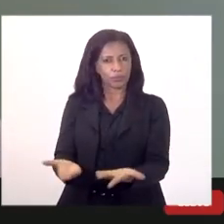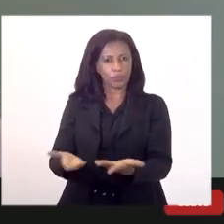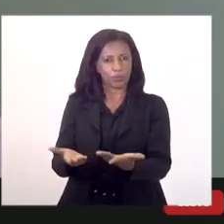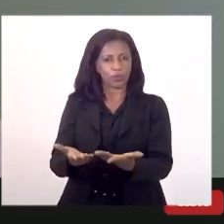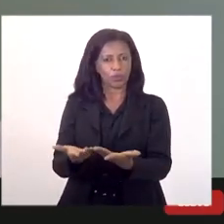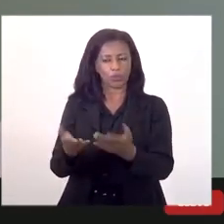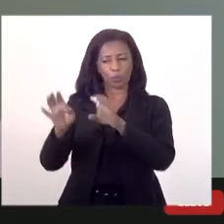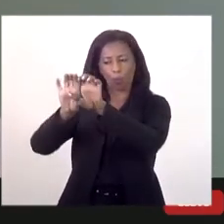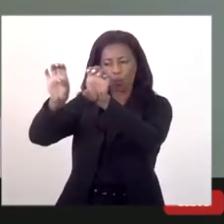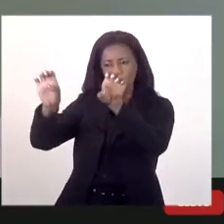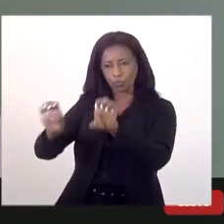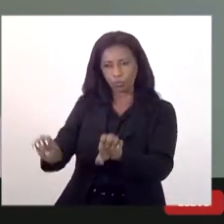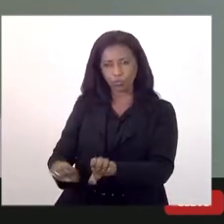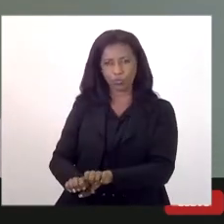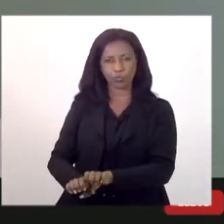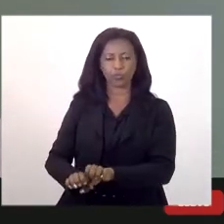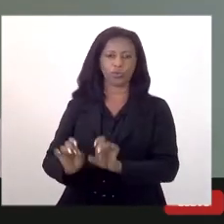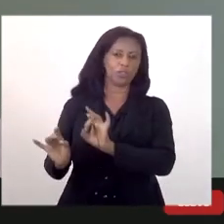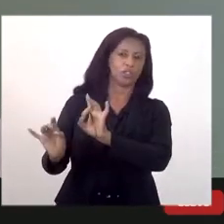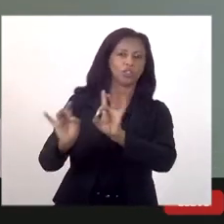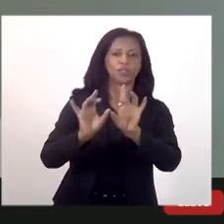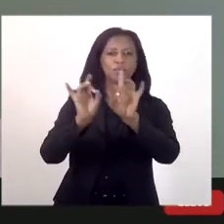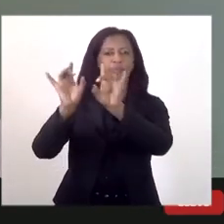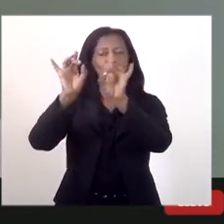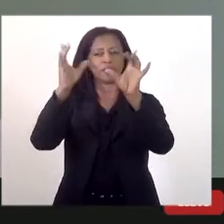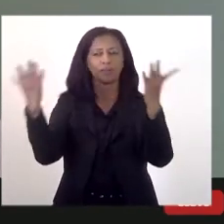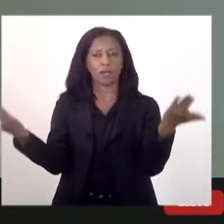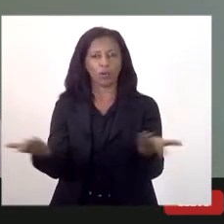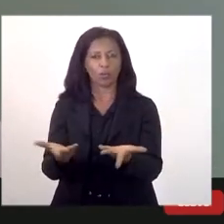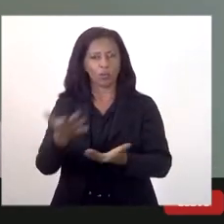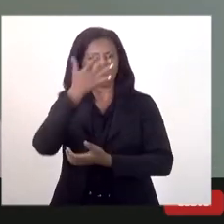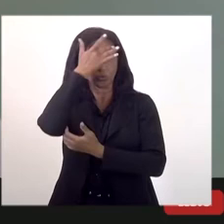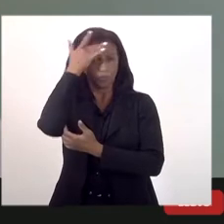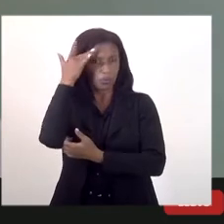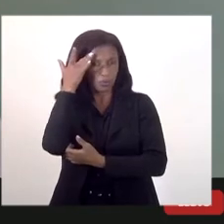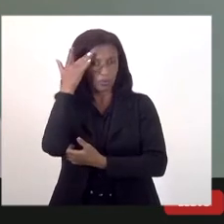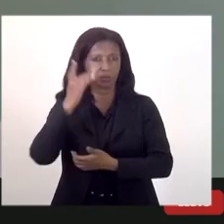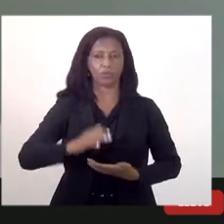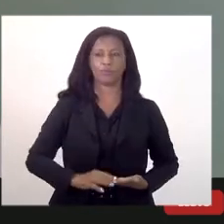com a infraestrutura em especial da mobilidade de pessoas.